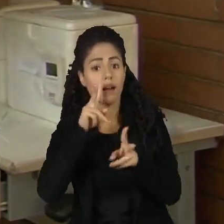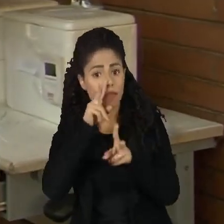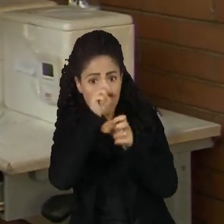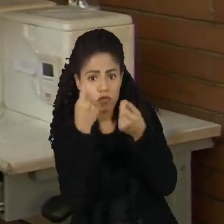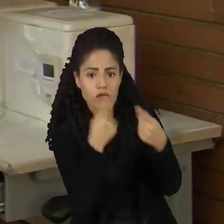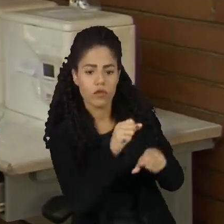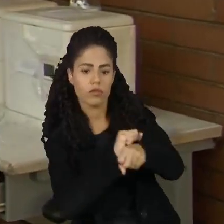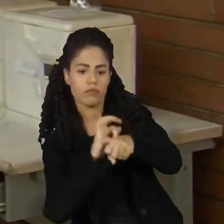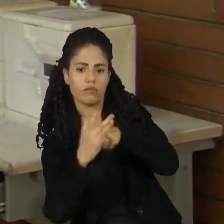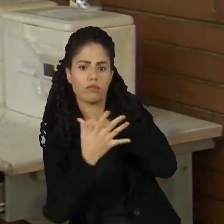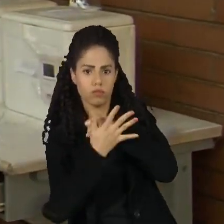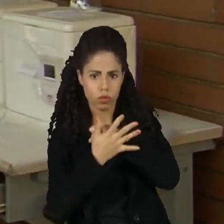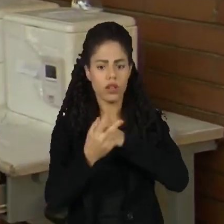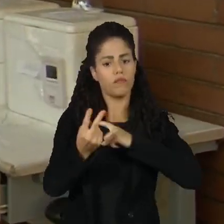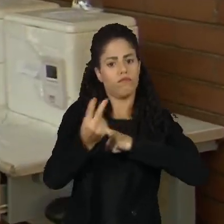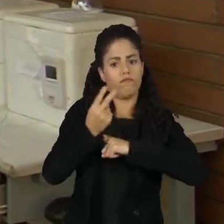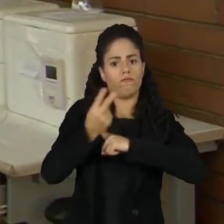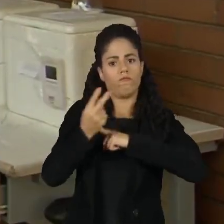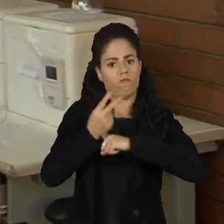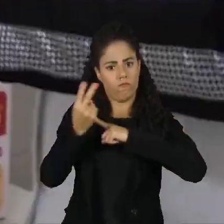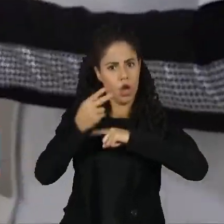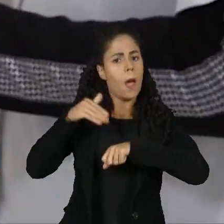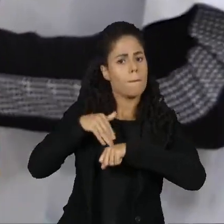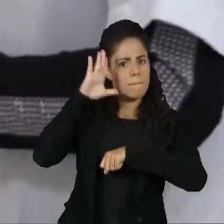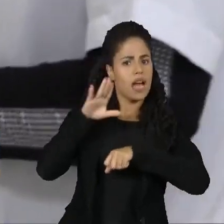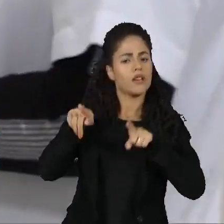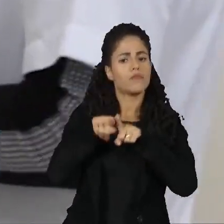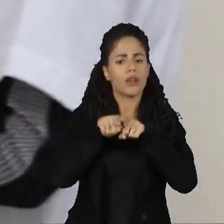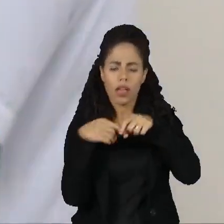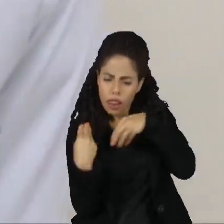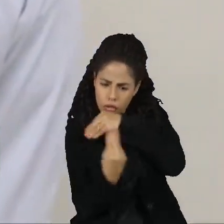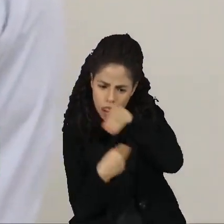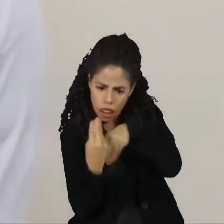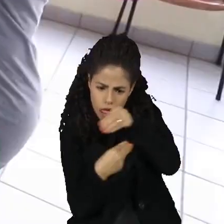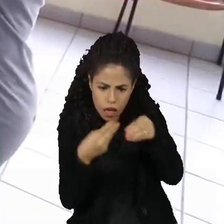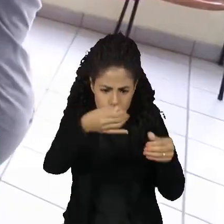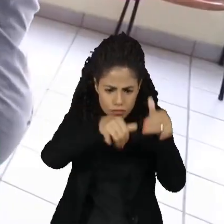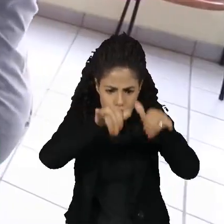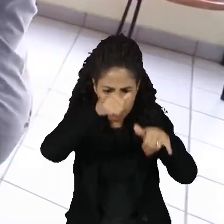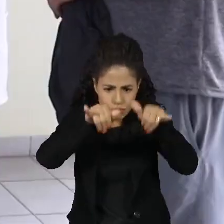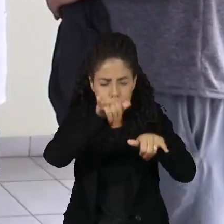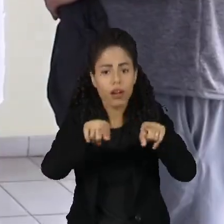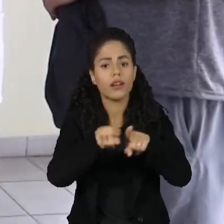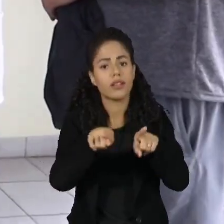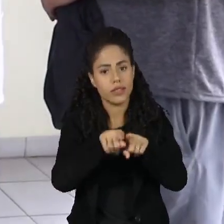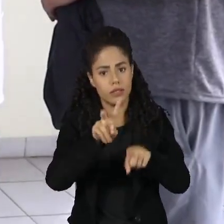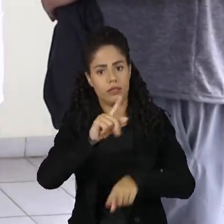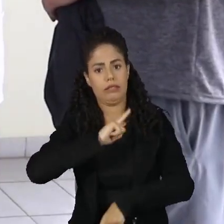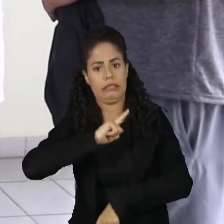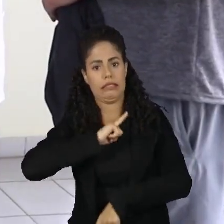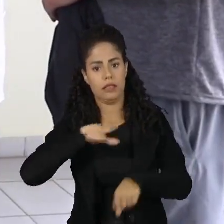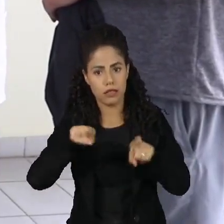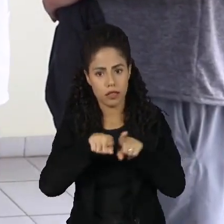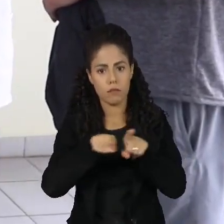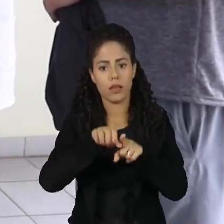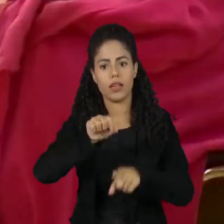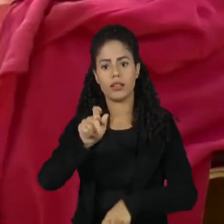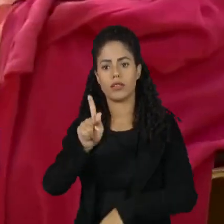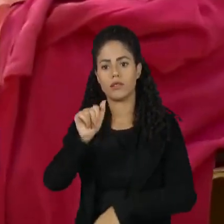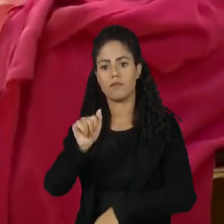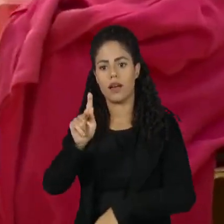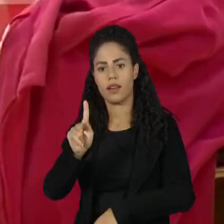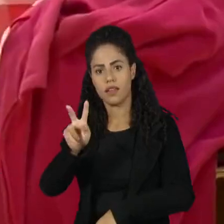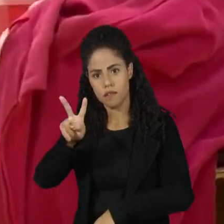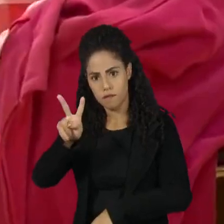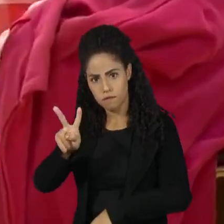conferem maior proteção contra a Covid-19 por conter uma mistura de cepas do vírus SARS-CoV-2. A Spikevax bivalente